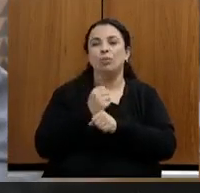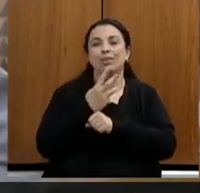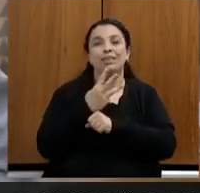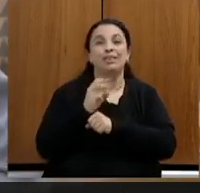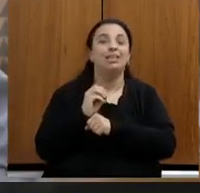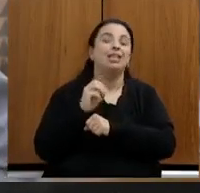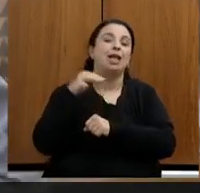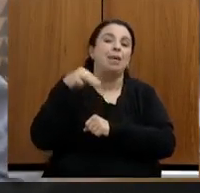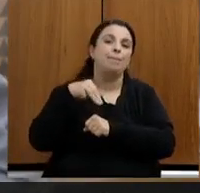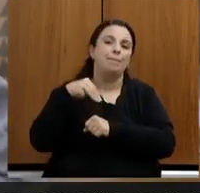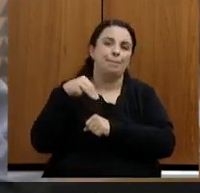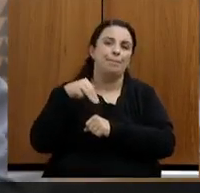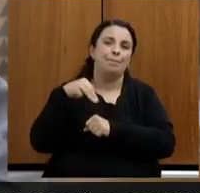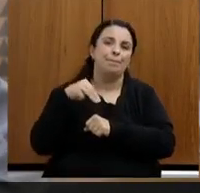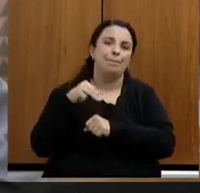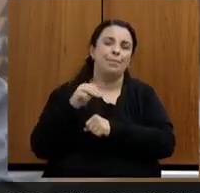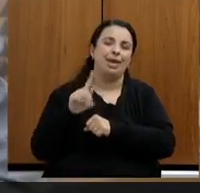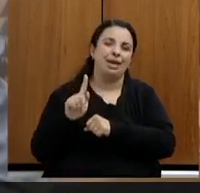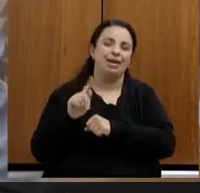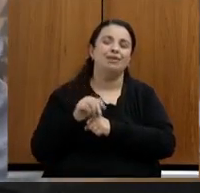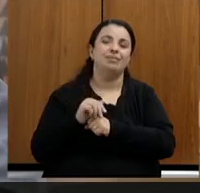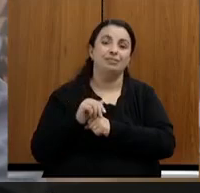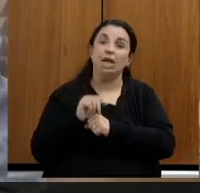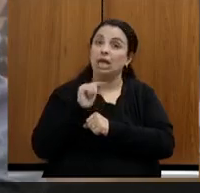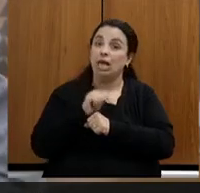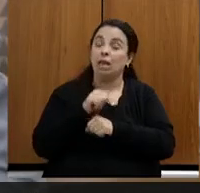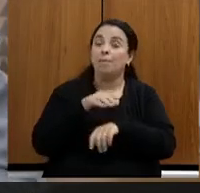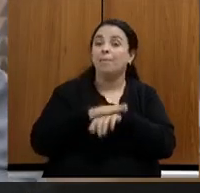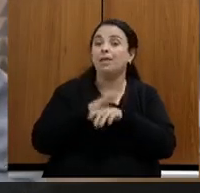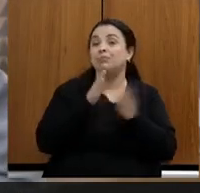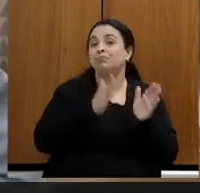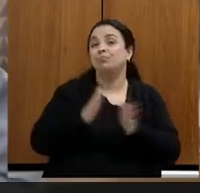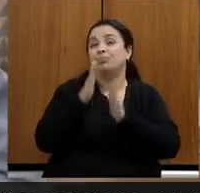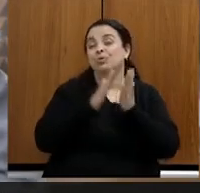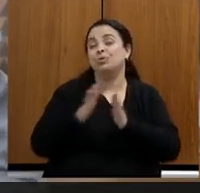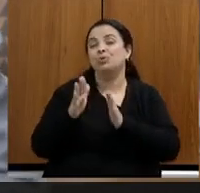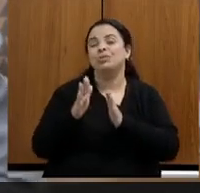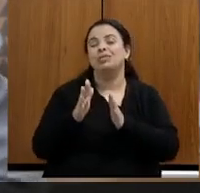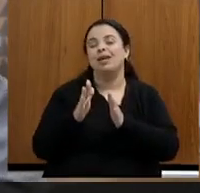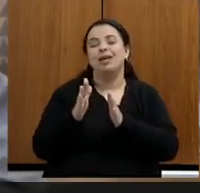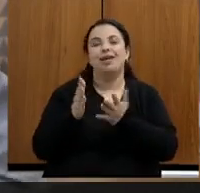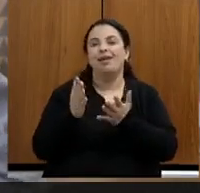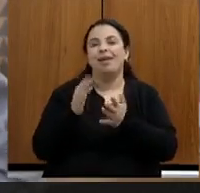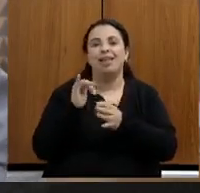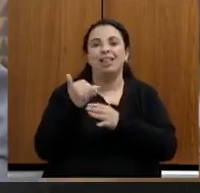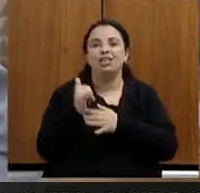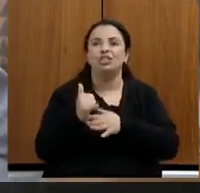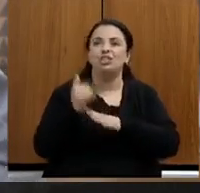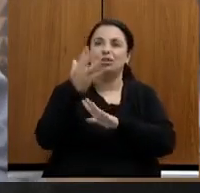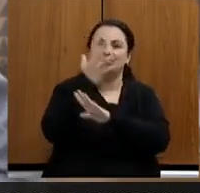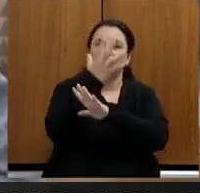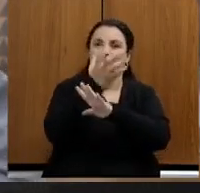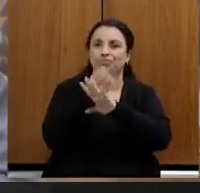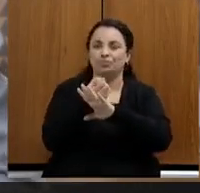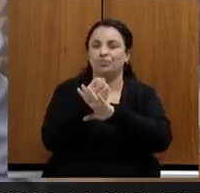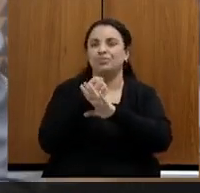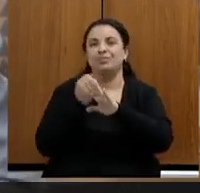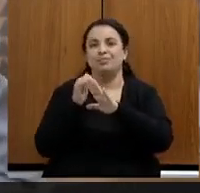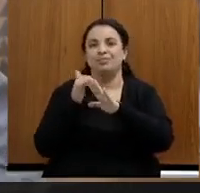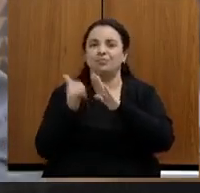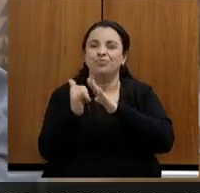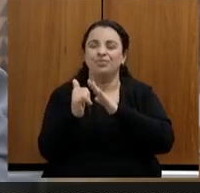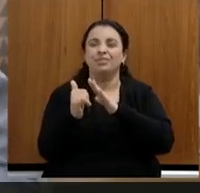produz energia solar fotovoltaica até 5 megas então a gente fica orgulhoso não só Montes Claros mas